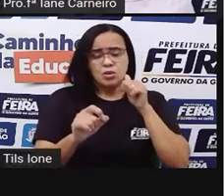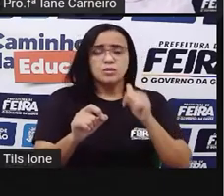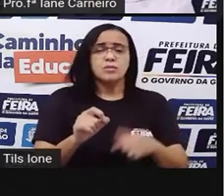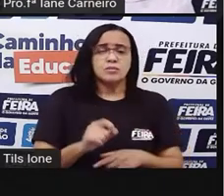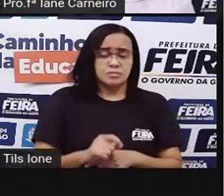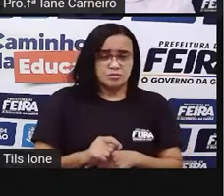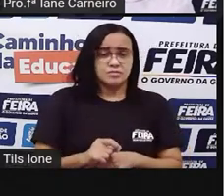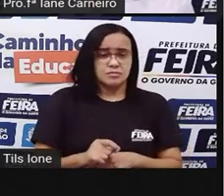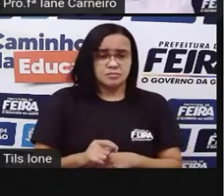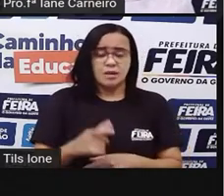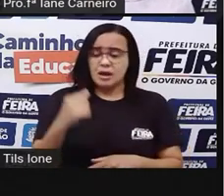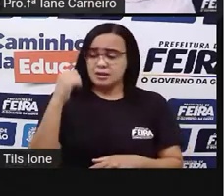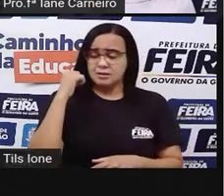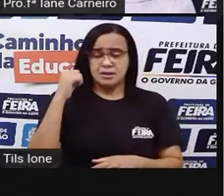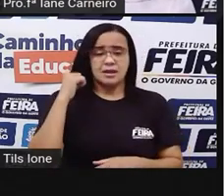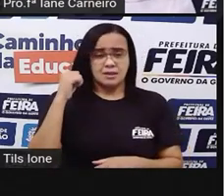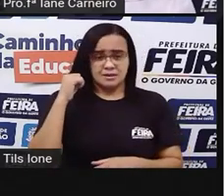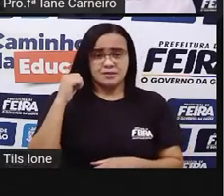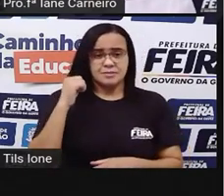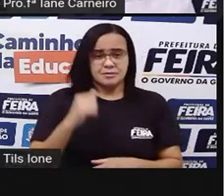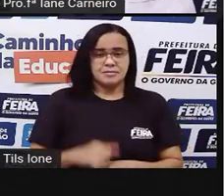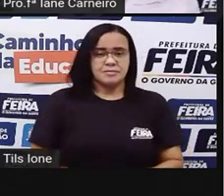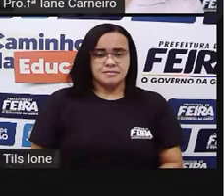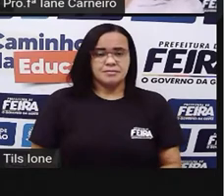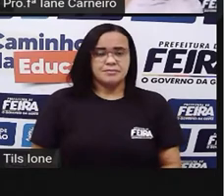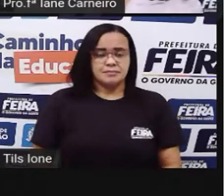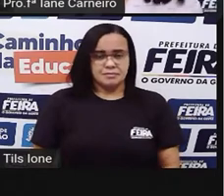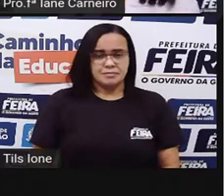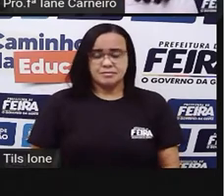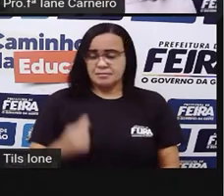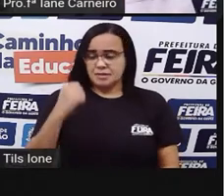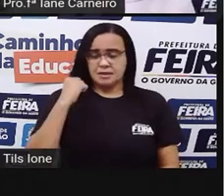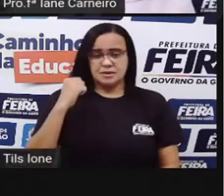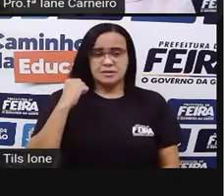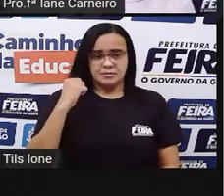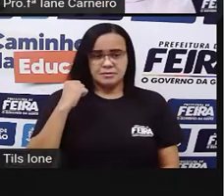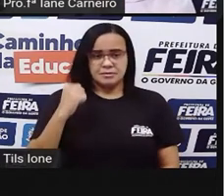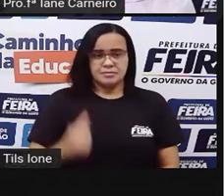E essa está atrás, a menininha está atrás.